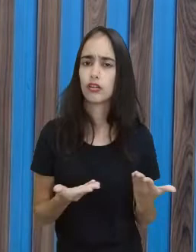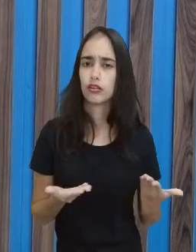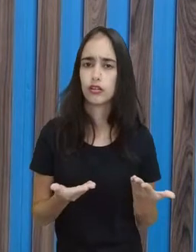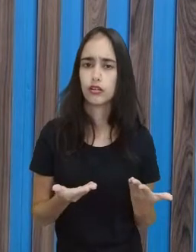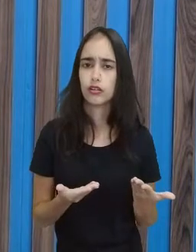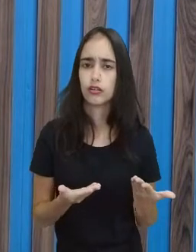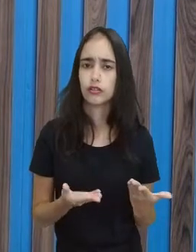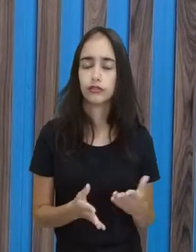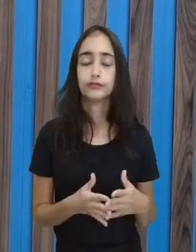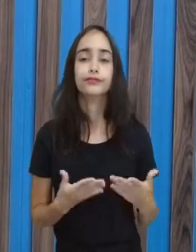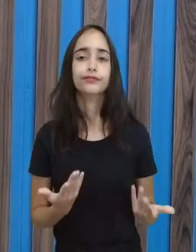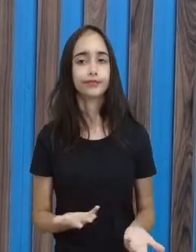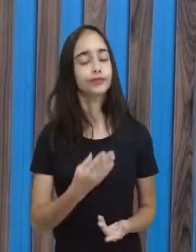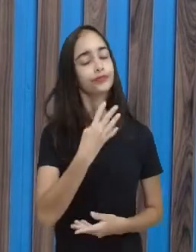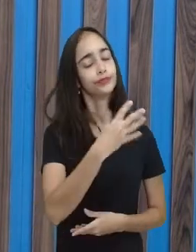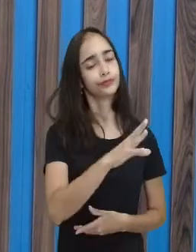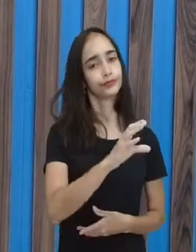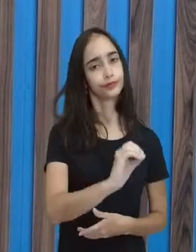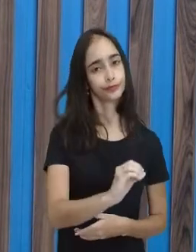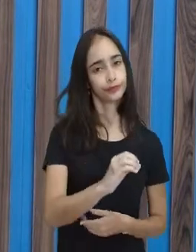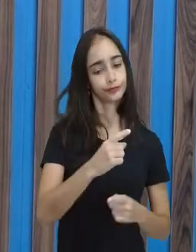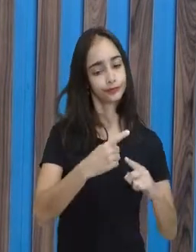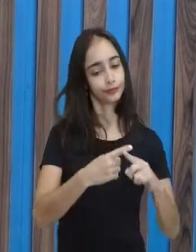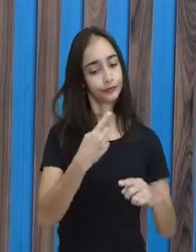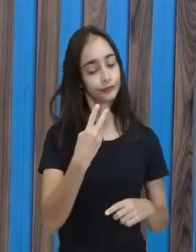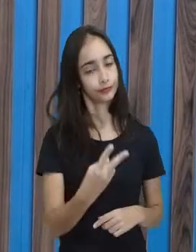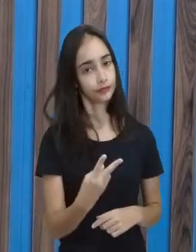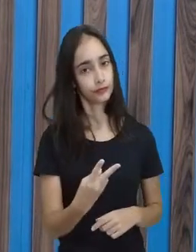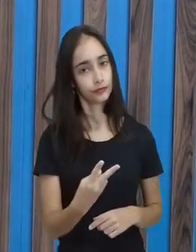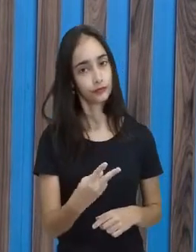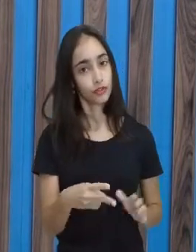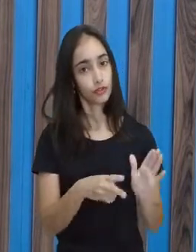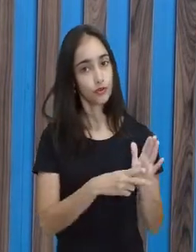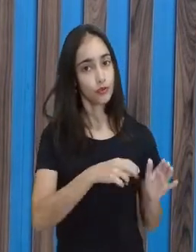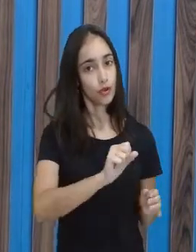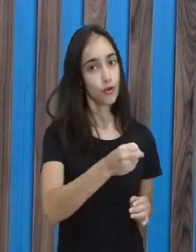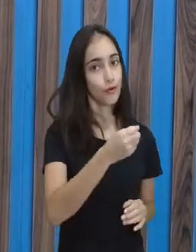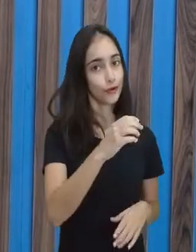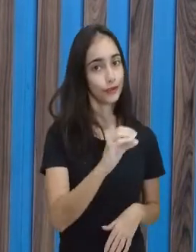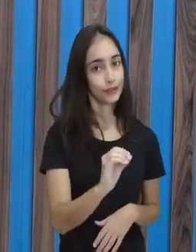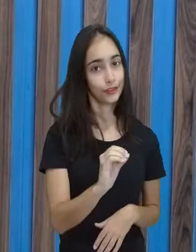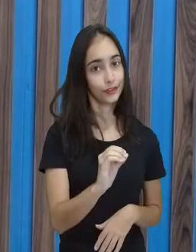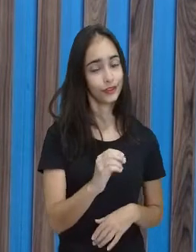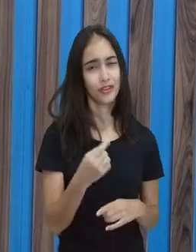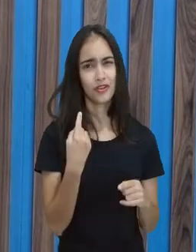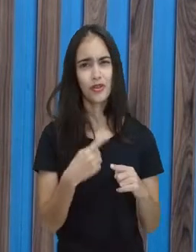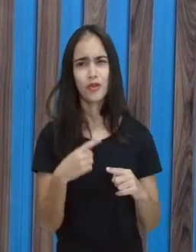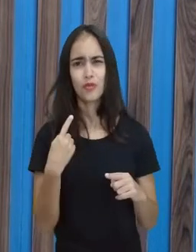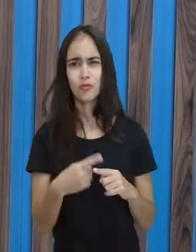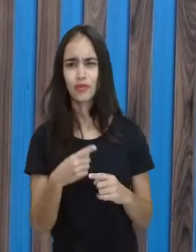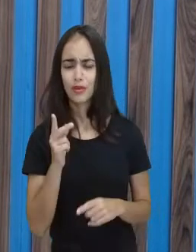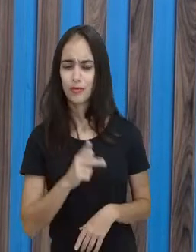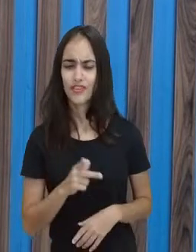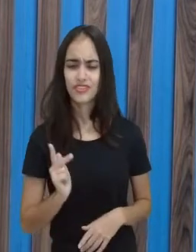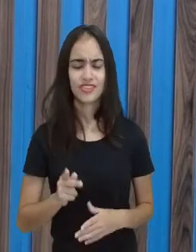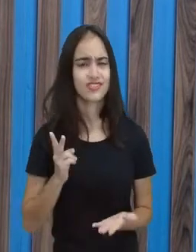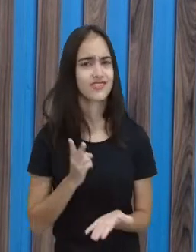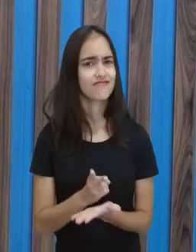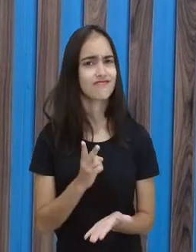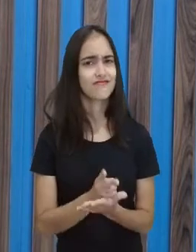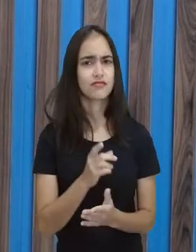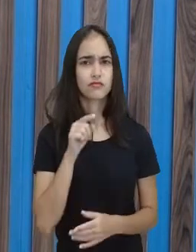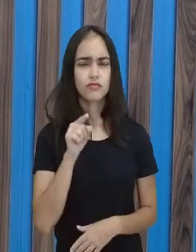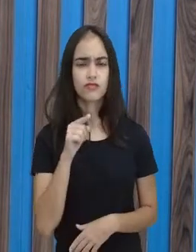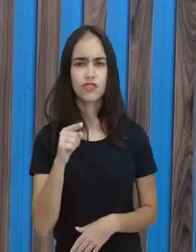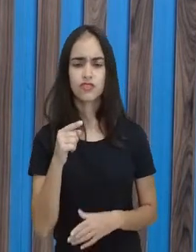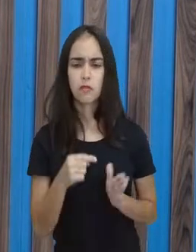40 vezes 2 dá 80. 40 mais 40 dá 80. Professora, por que toda vez que a senhora pega uma multiplicação, a senhora mostra